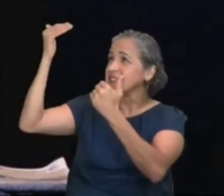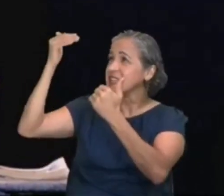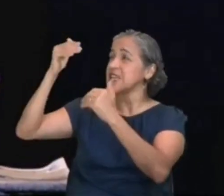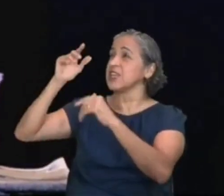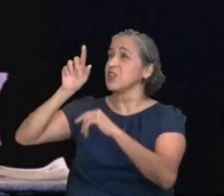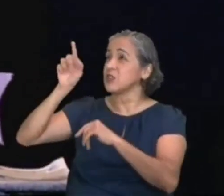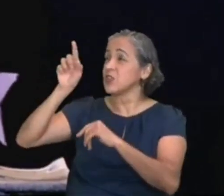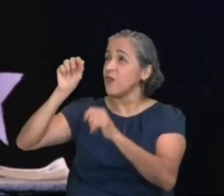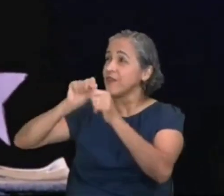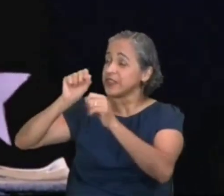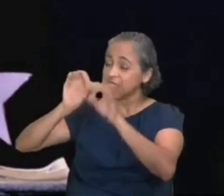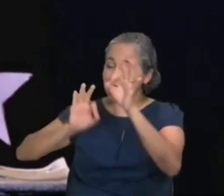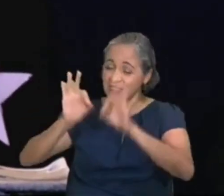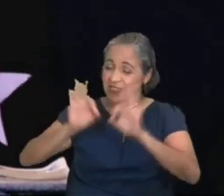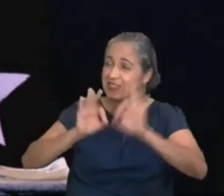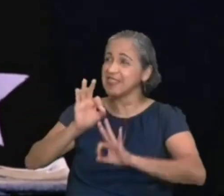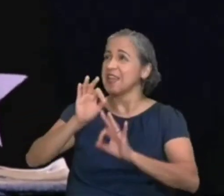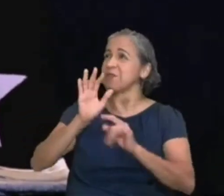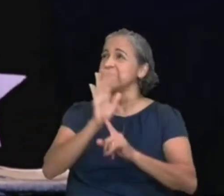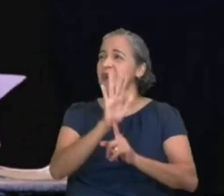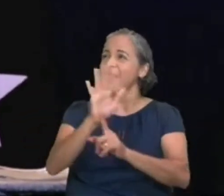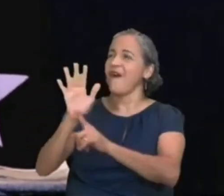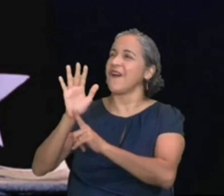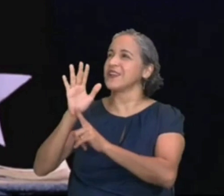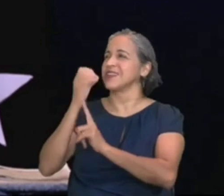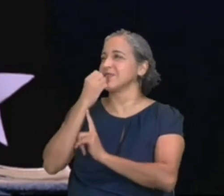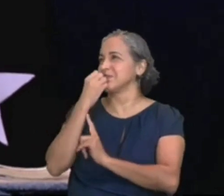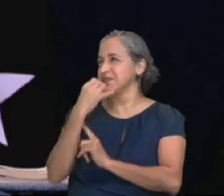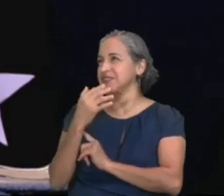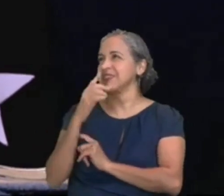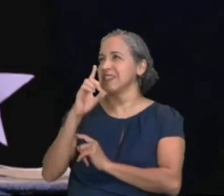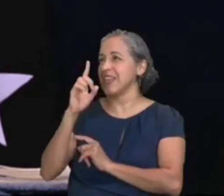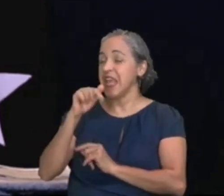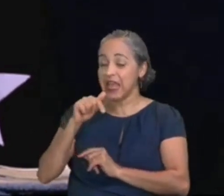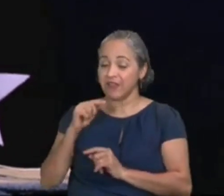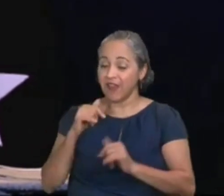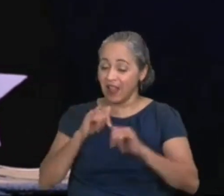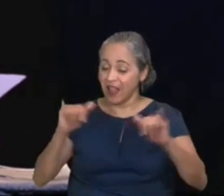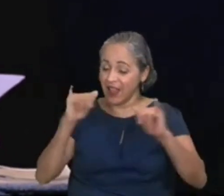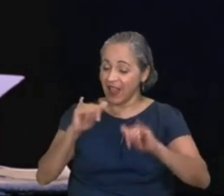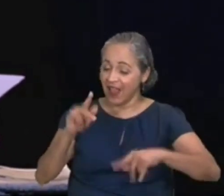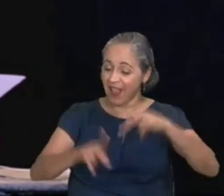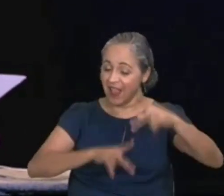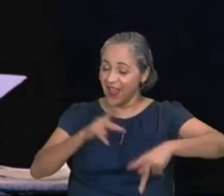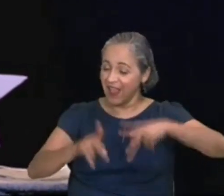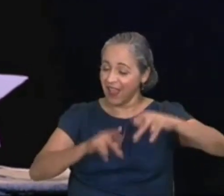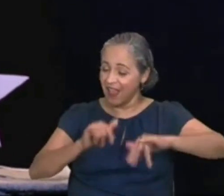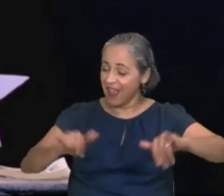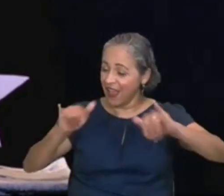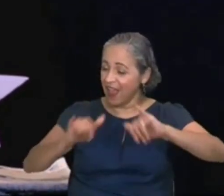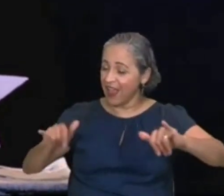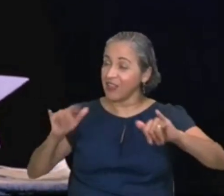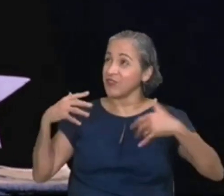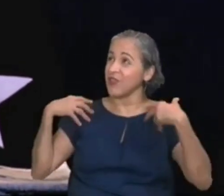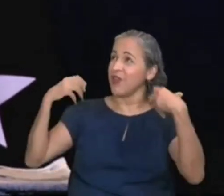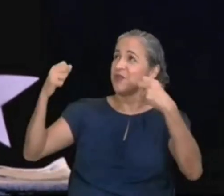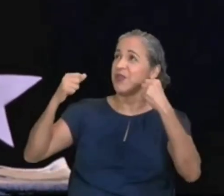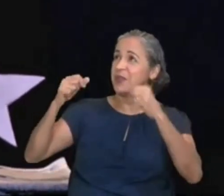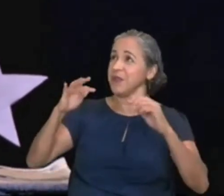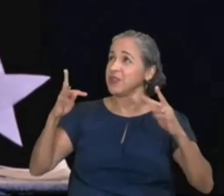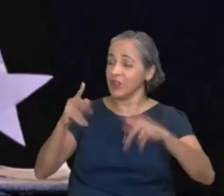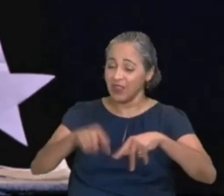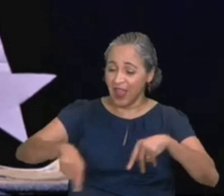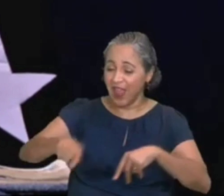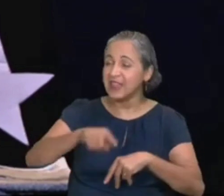bendigam, eles anunciarão, a glória, do teu reino, e falarão, do teu poder, para que todos, saibam, dos teus feitos,